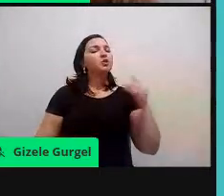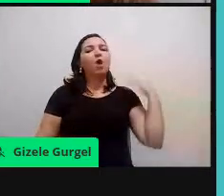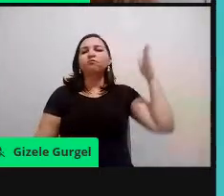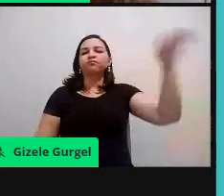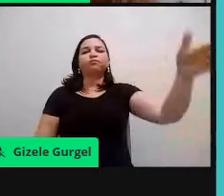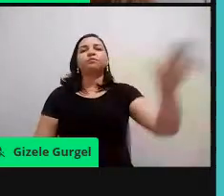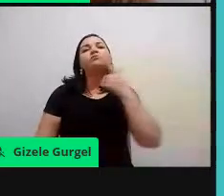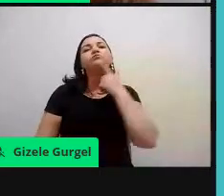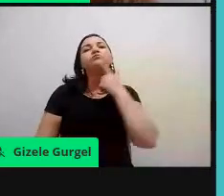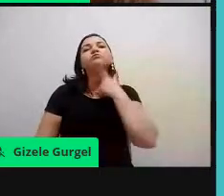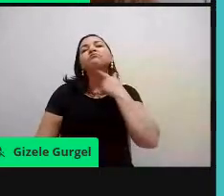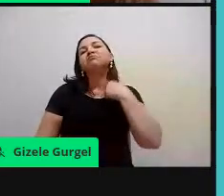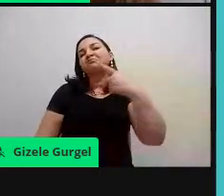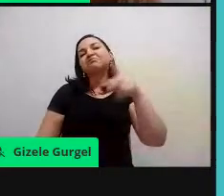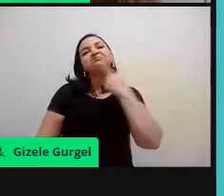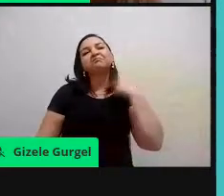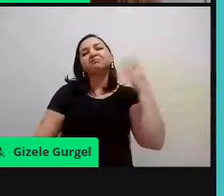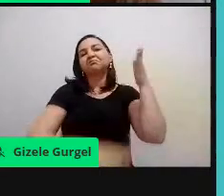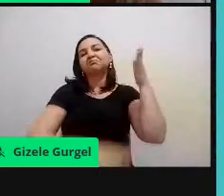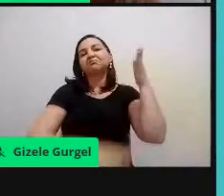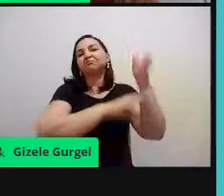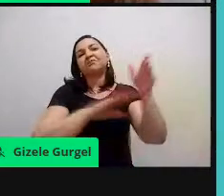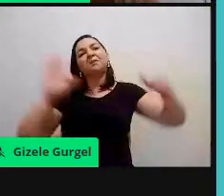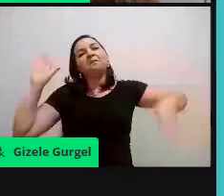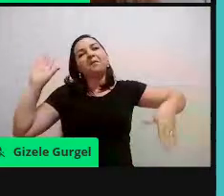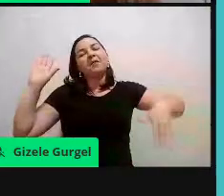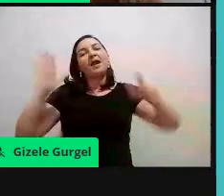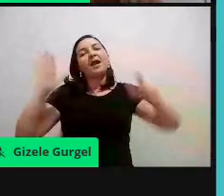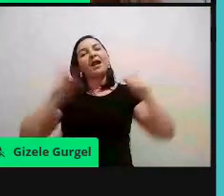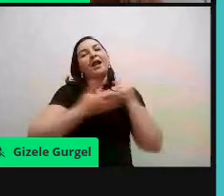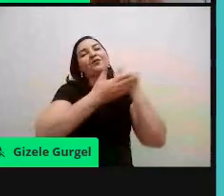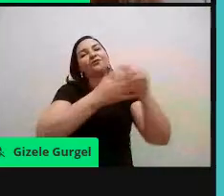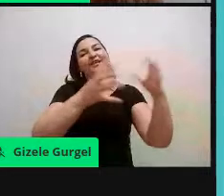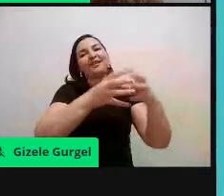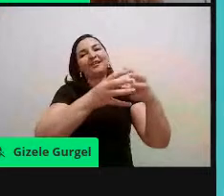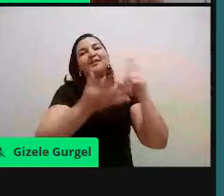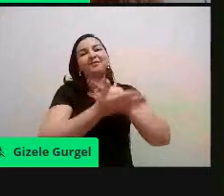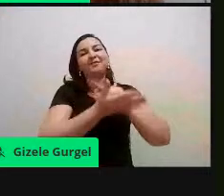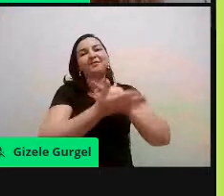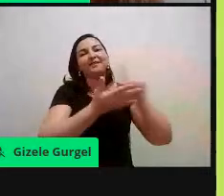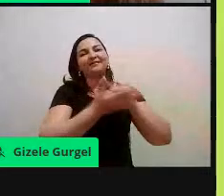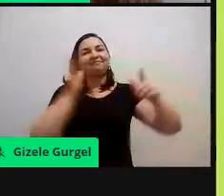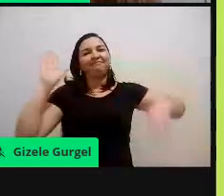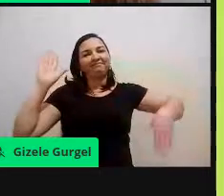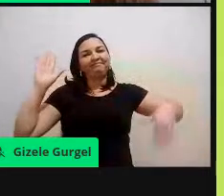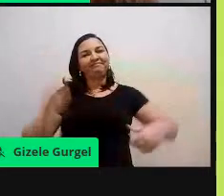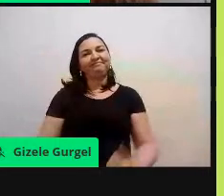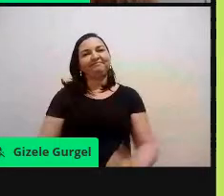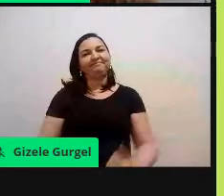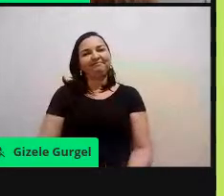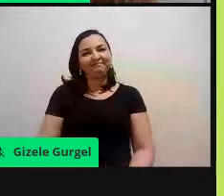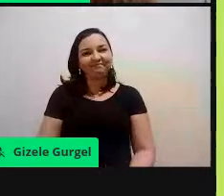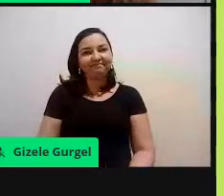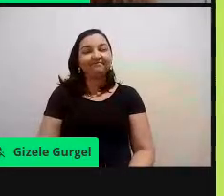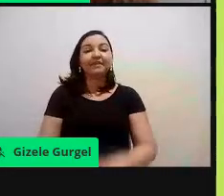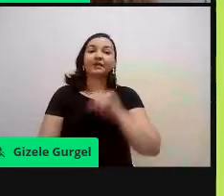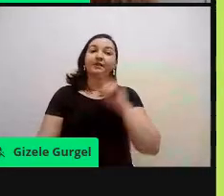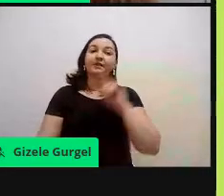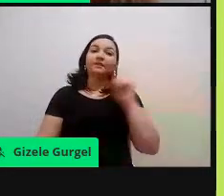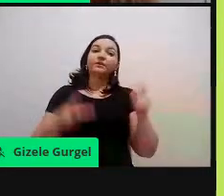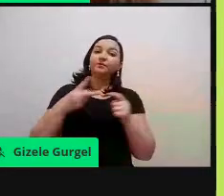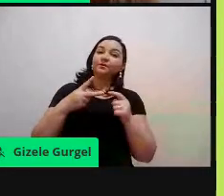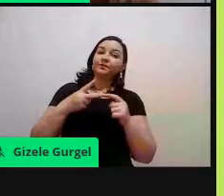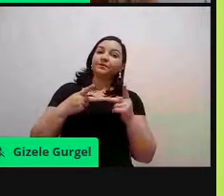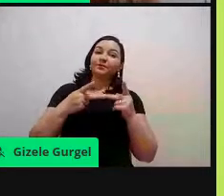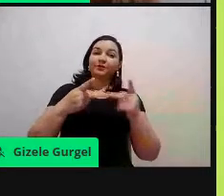ter a boa vontade e atuar conosco. Um outro projeto institucional, Reduza Plástico.